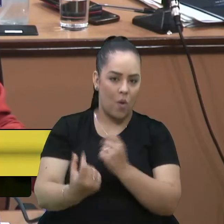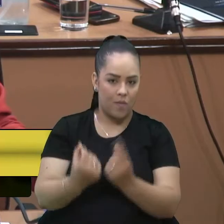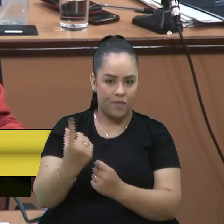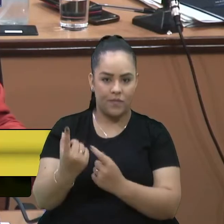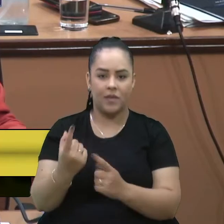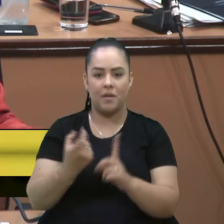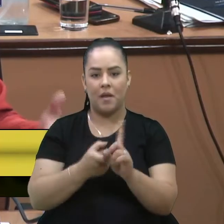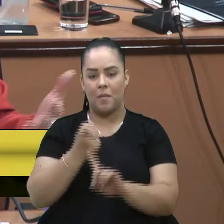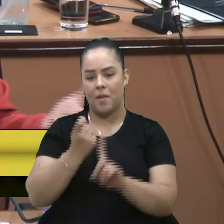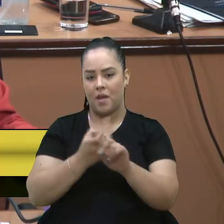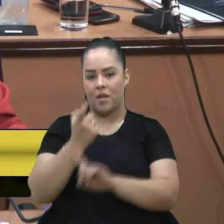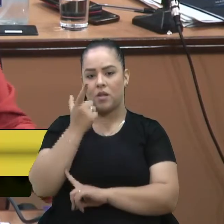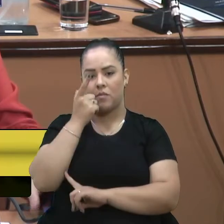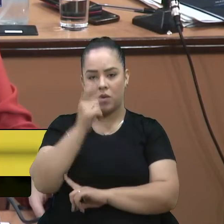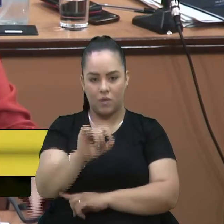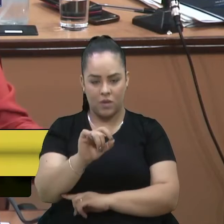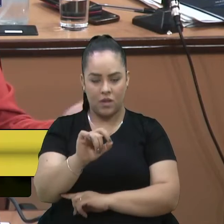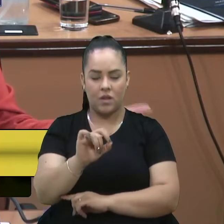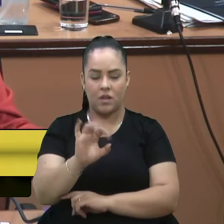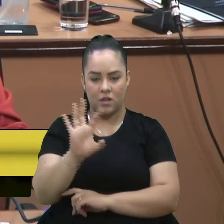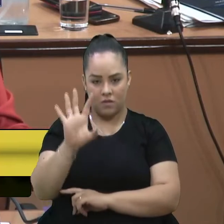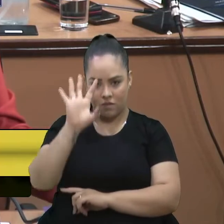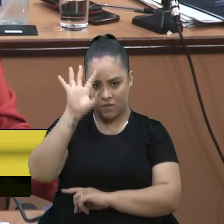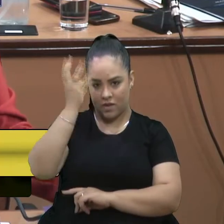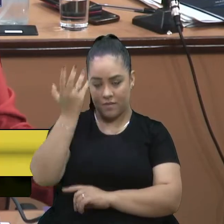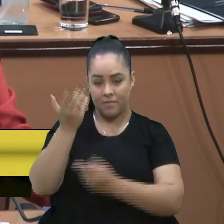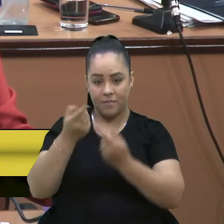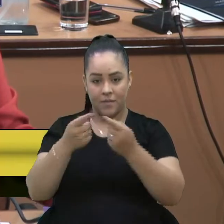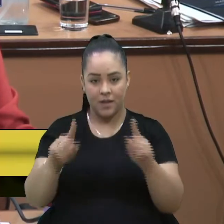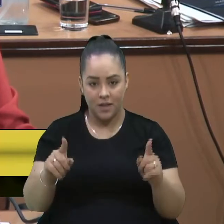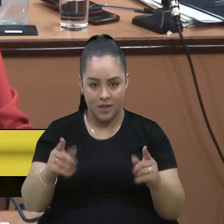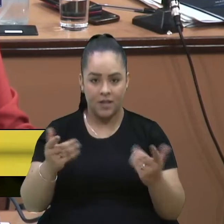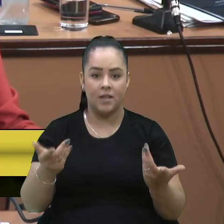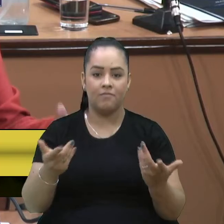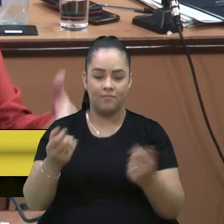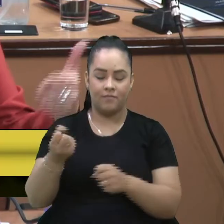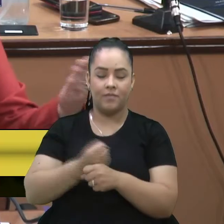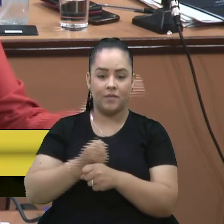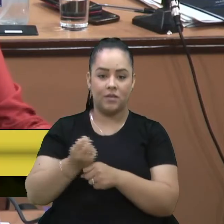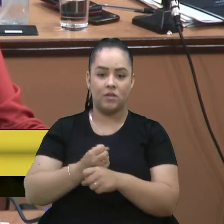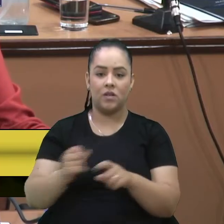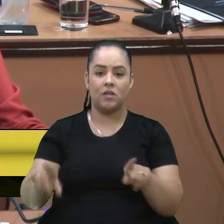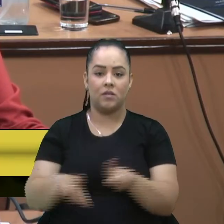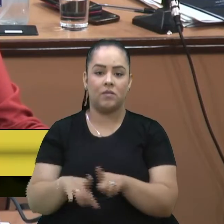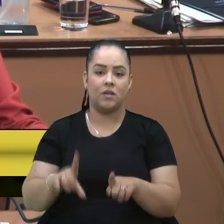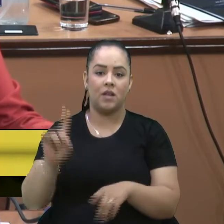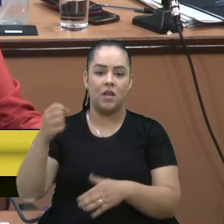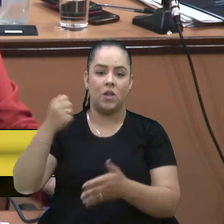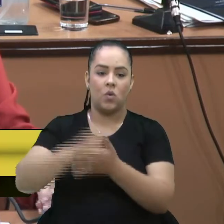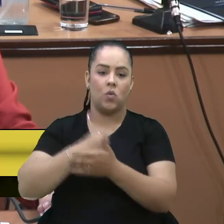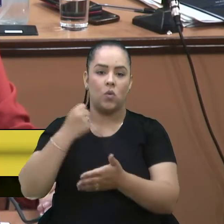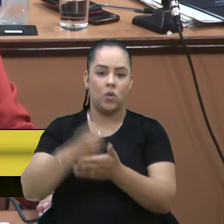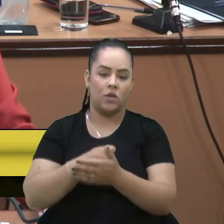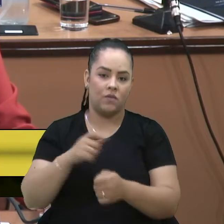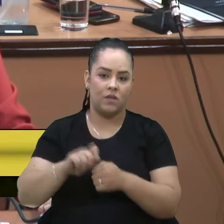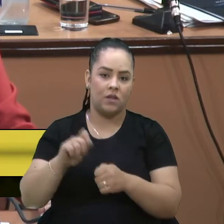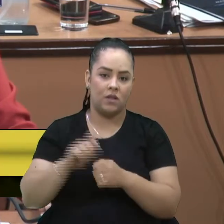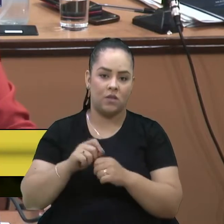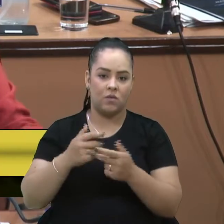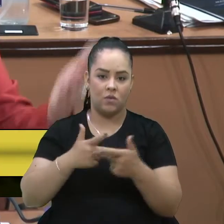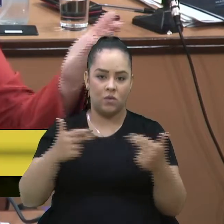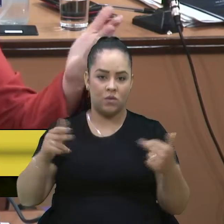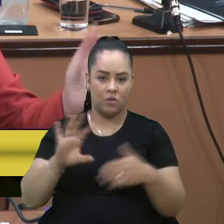meses para se resolver, às vezes, infelizmente, até mesmo anos, né, mas é a persistência que faz com que as coisas